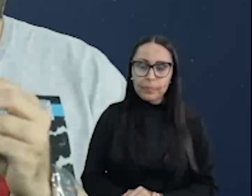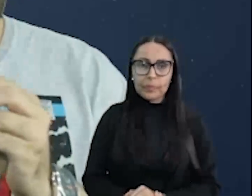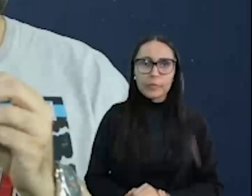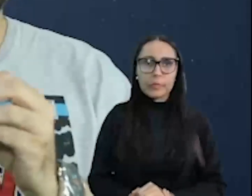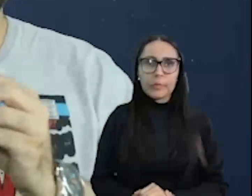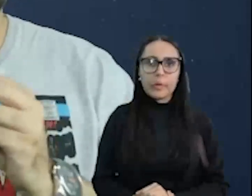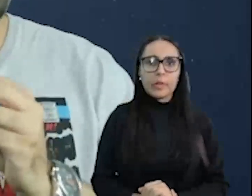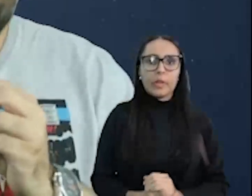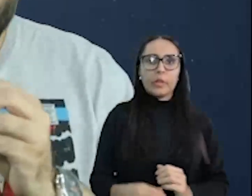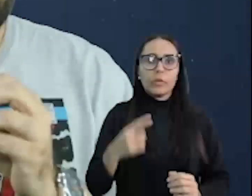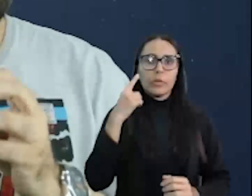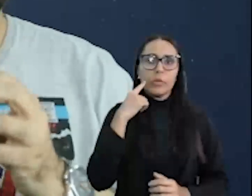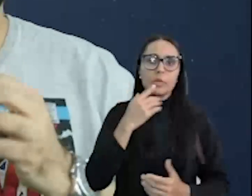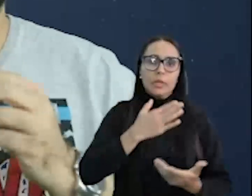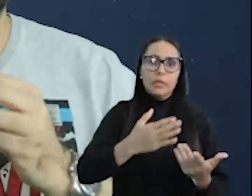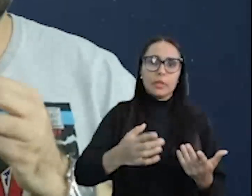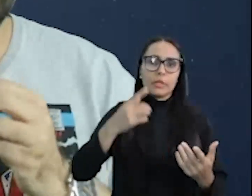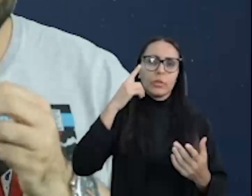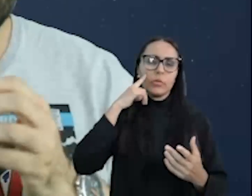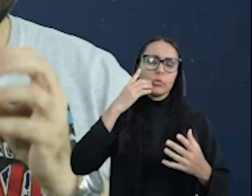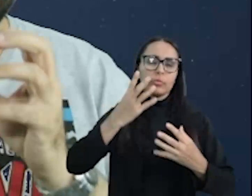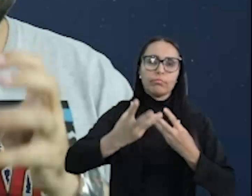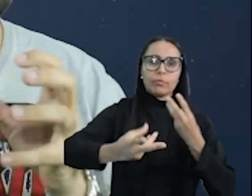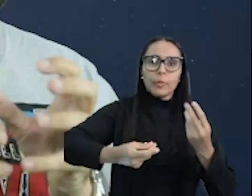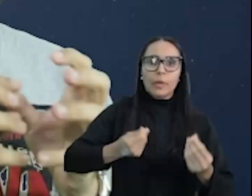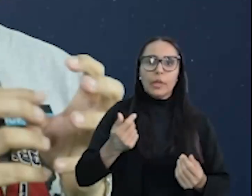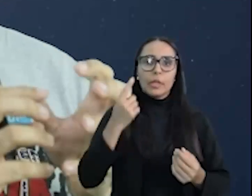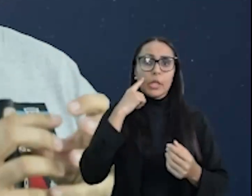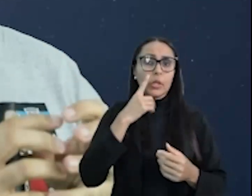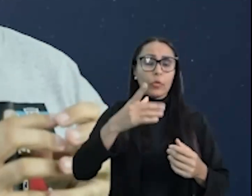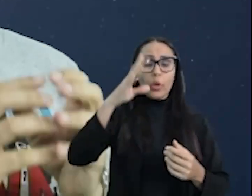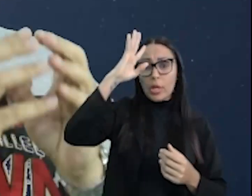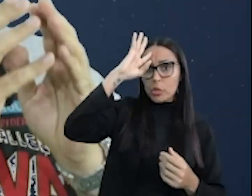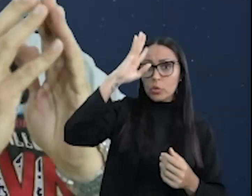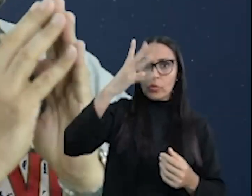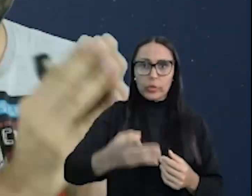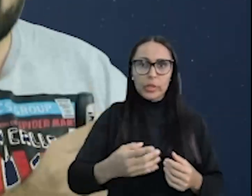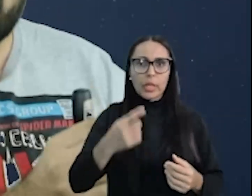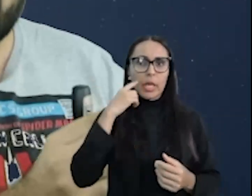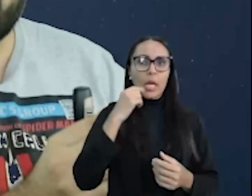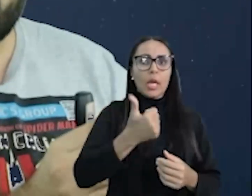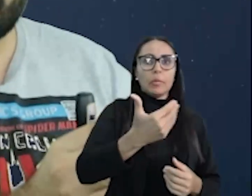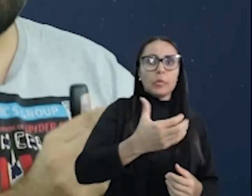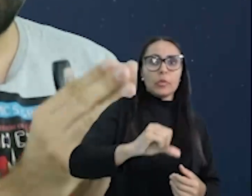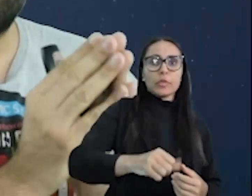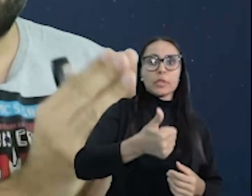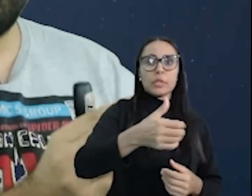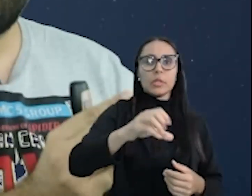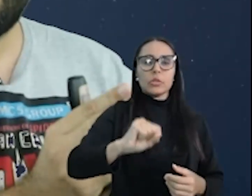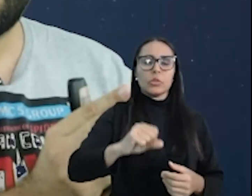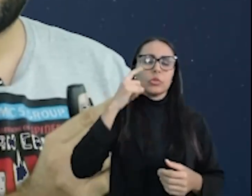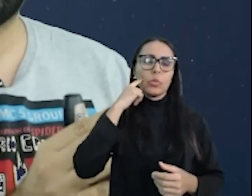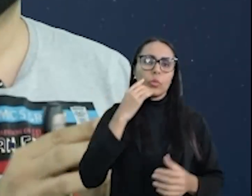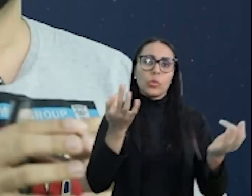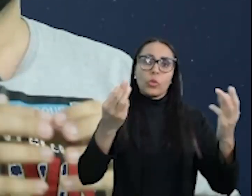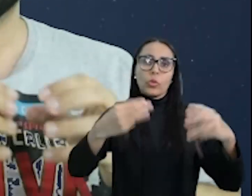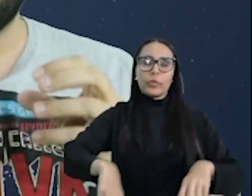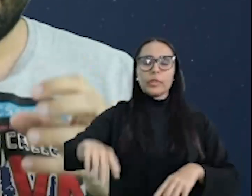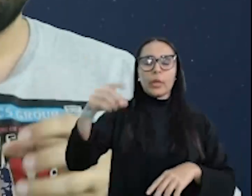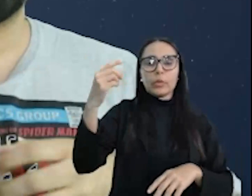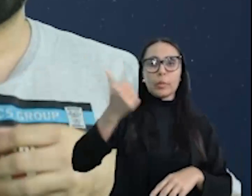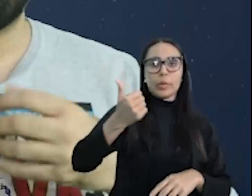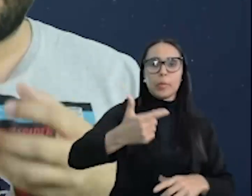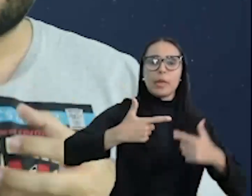Coisas, questões, situações que não foram resolvidas em 1918, com o final da Primeira Guerra,